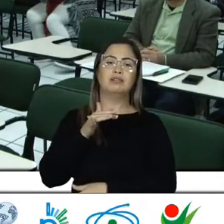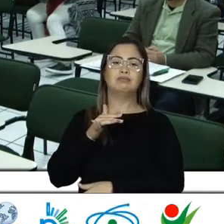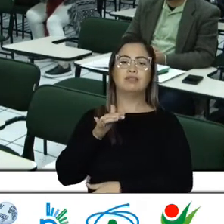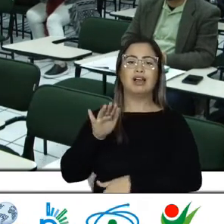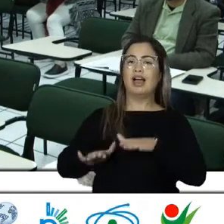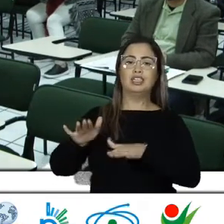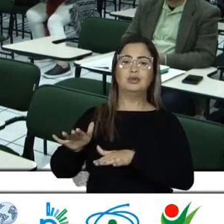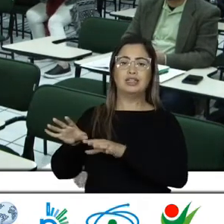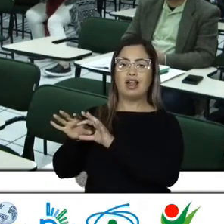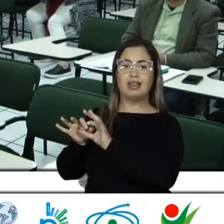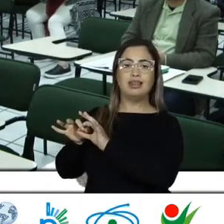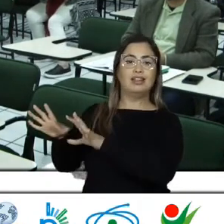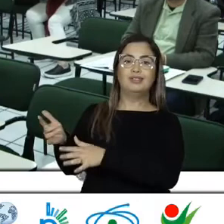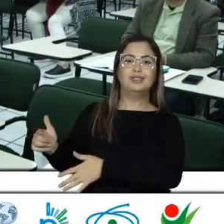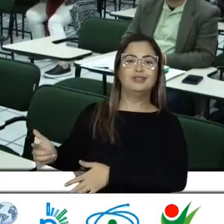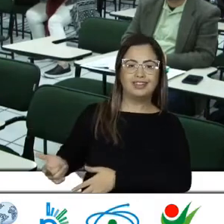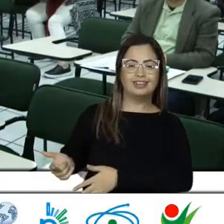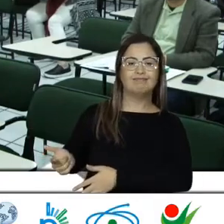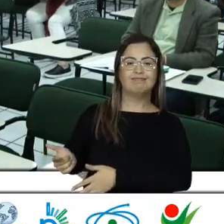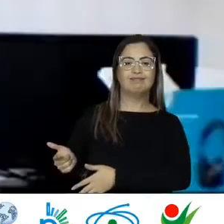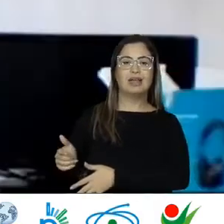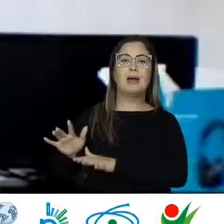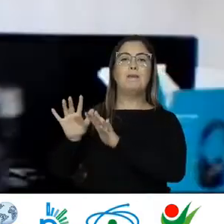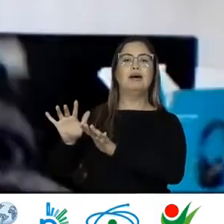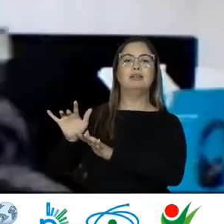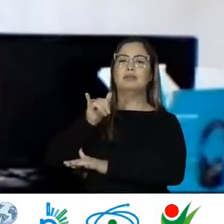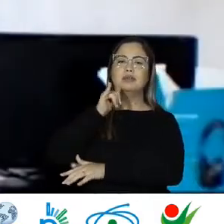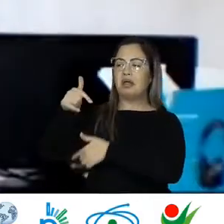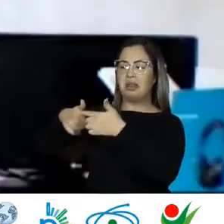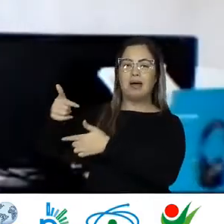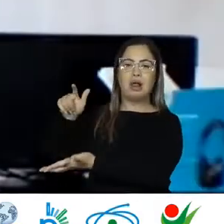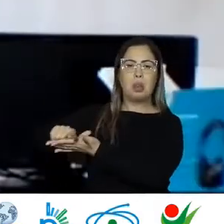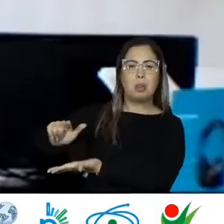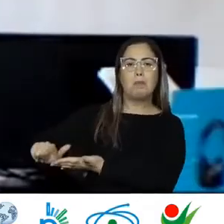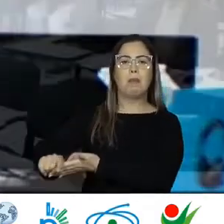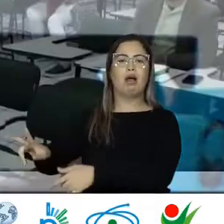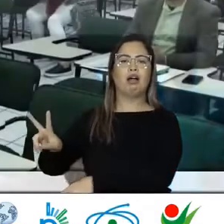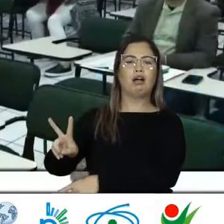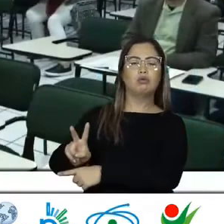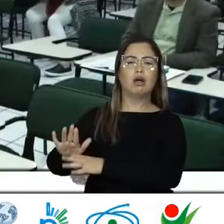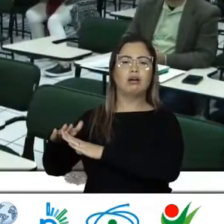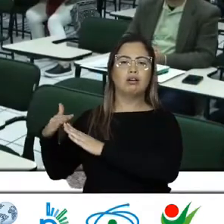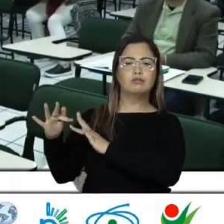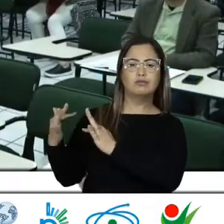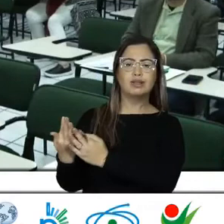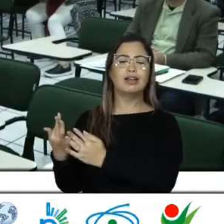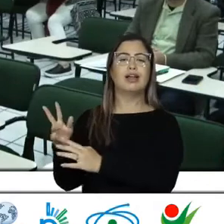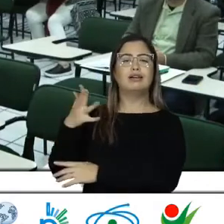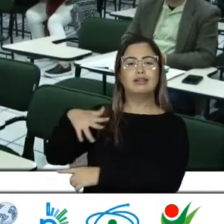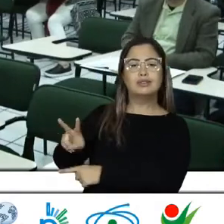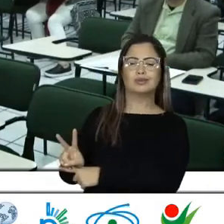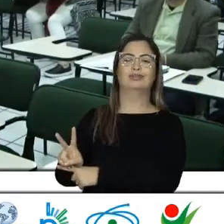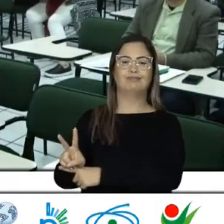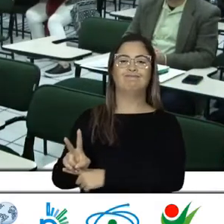disponíveis Que é a limpeza Então você você vai ver Então isso No cenário internacional Desses processos De imigração